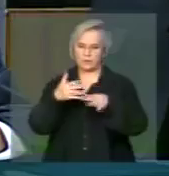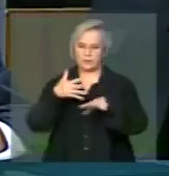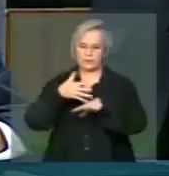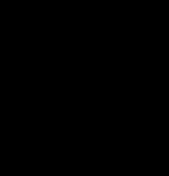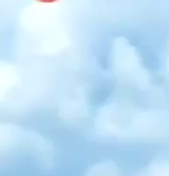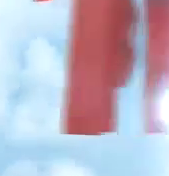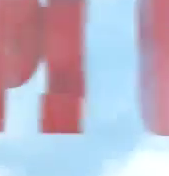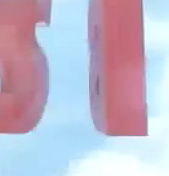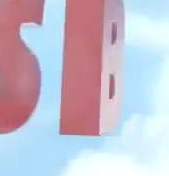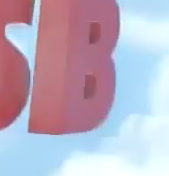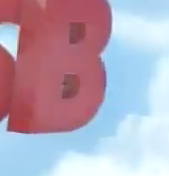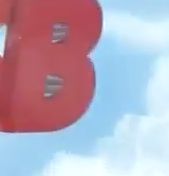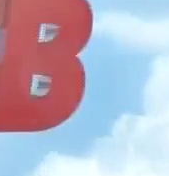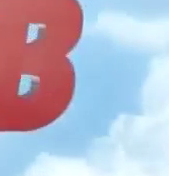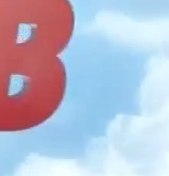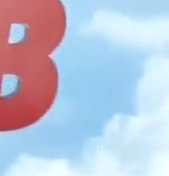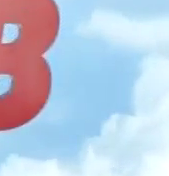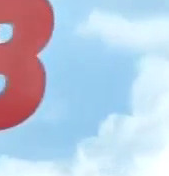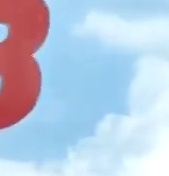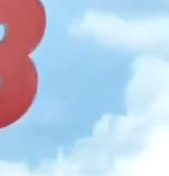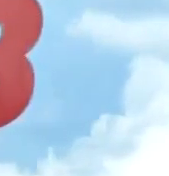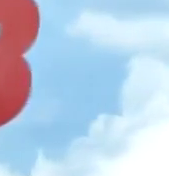DENIT do Estado. E aí? E